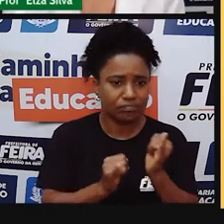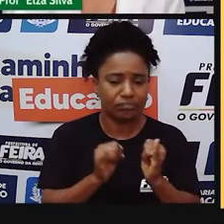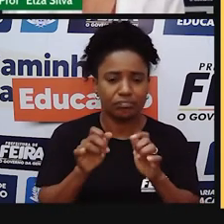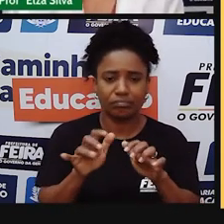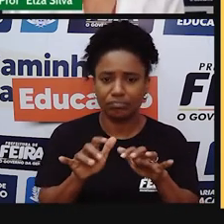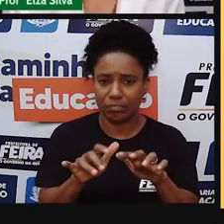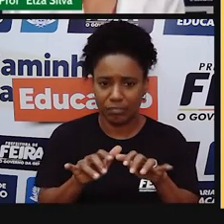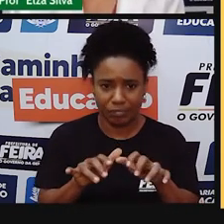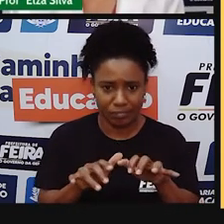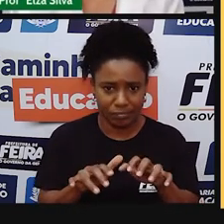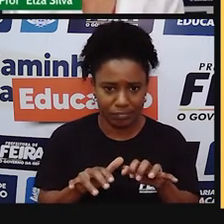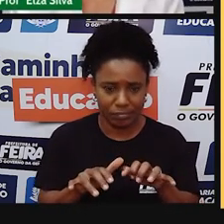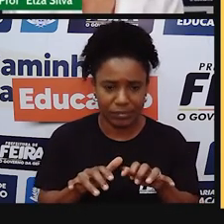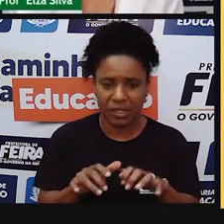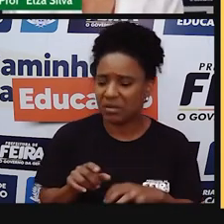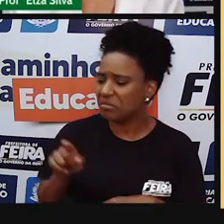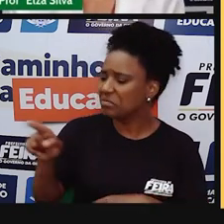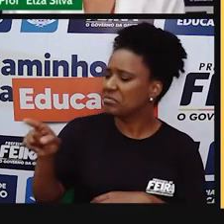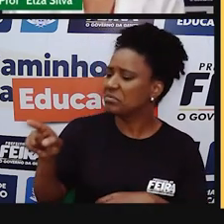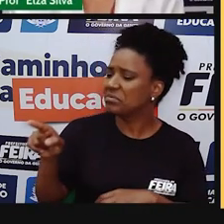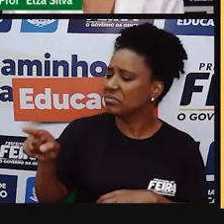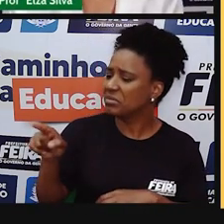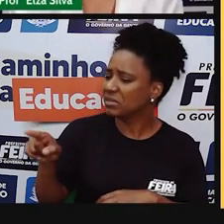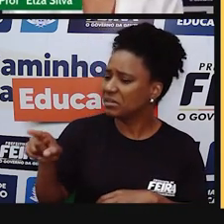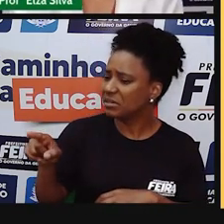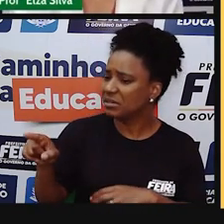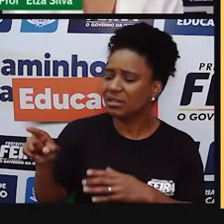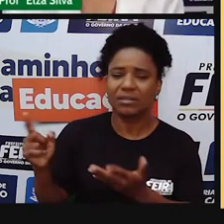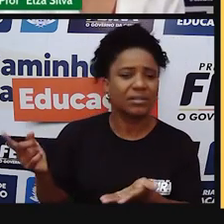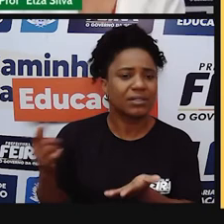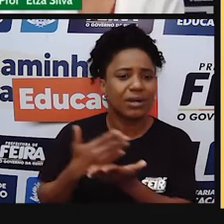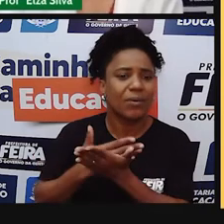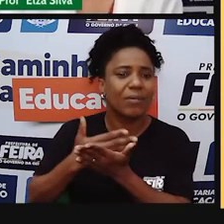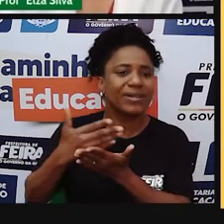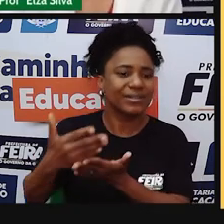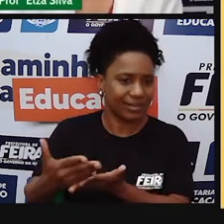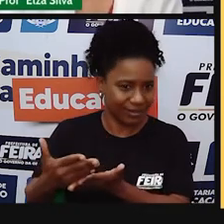What does it mean, Bob? O isso significa, Bob?